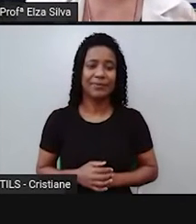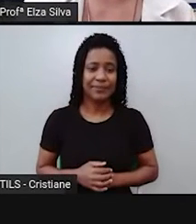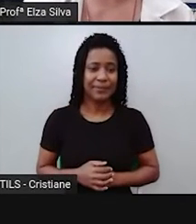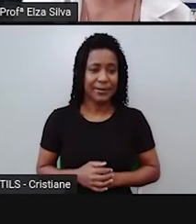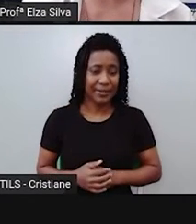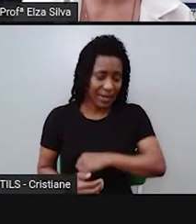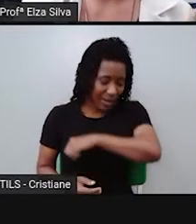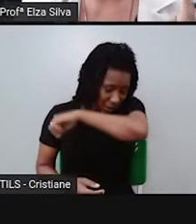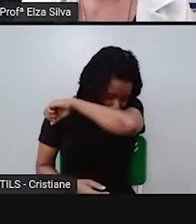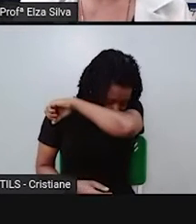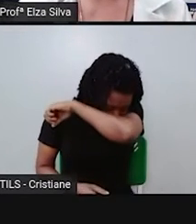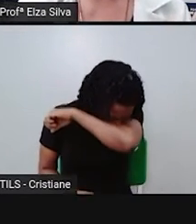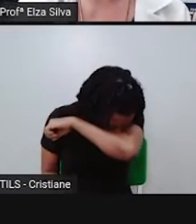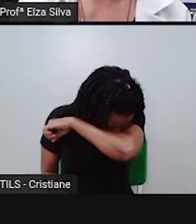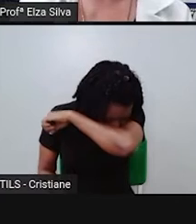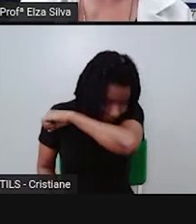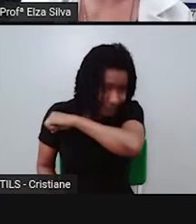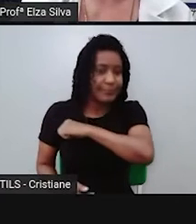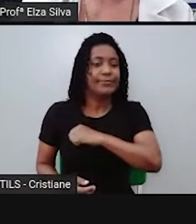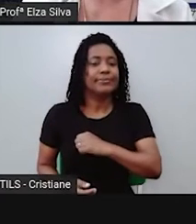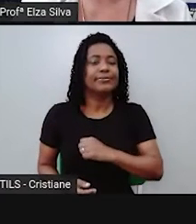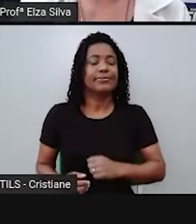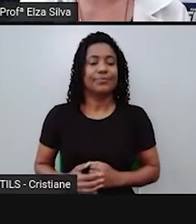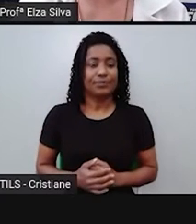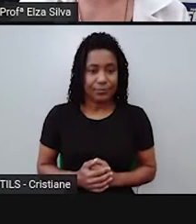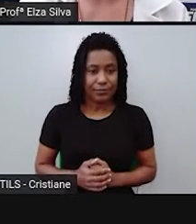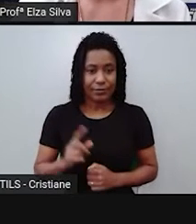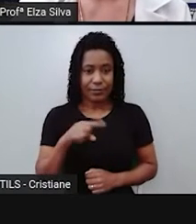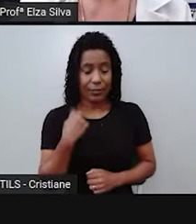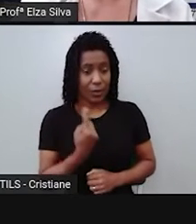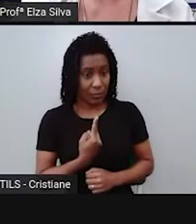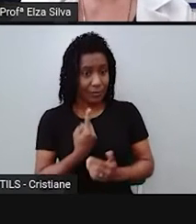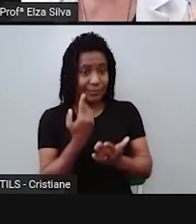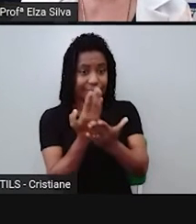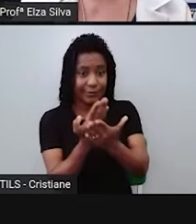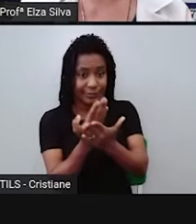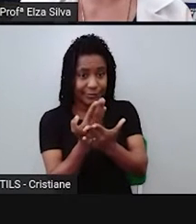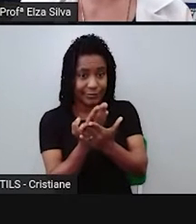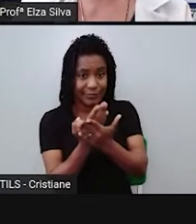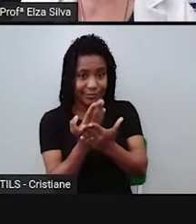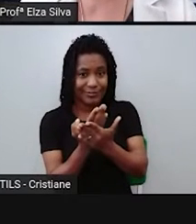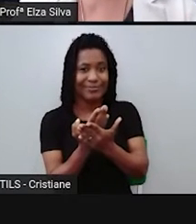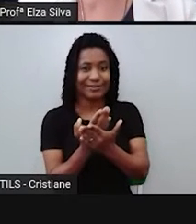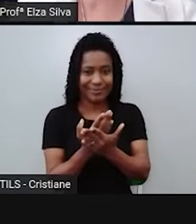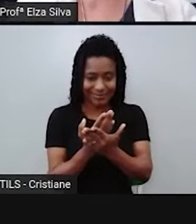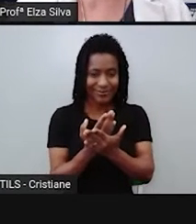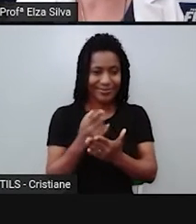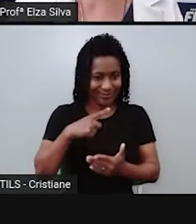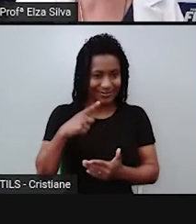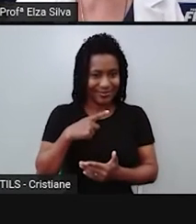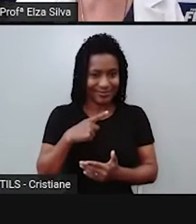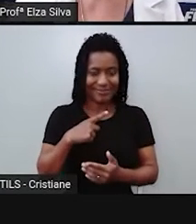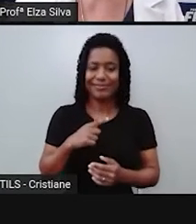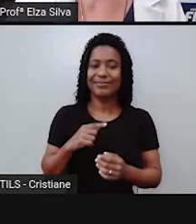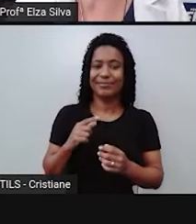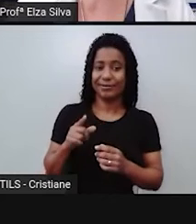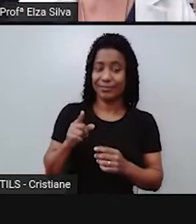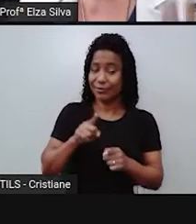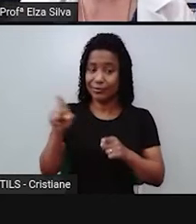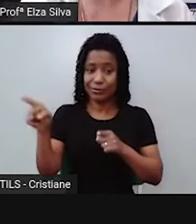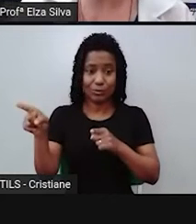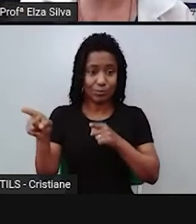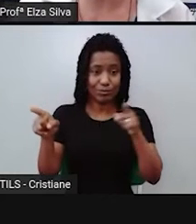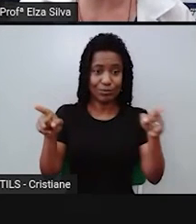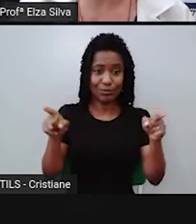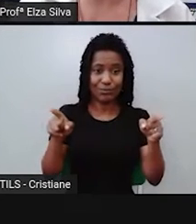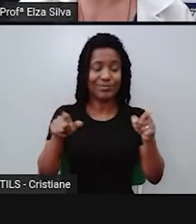aulas anteriores que esse tempo verbal, ele é usado para falar de ações que já aconteceram e